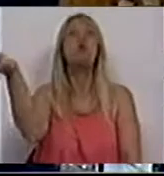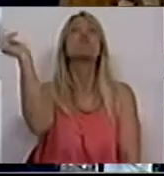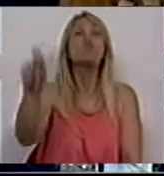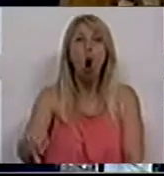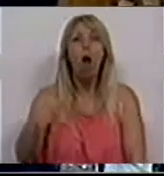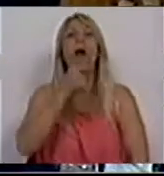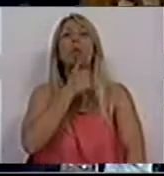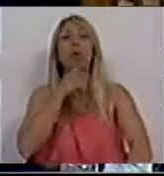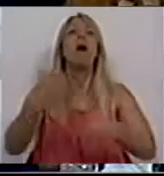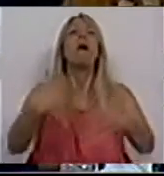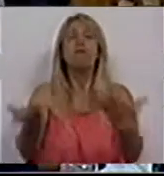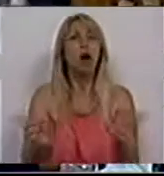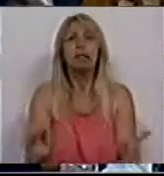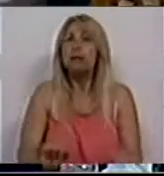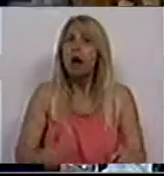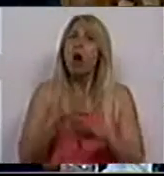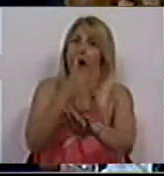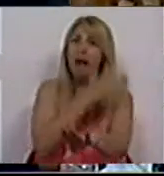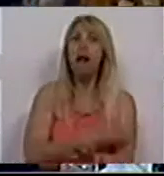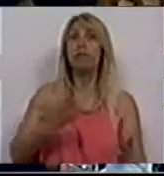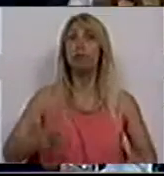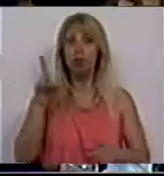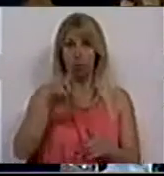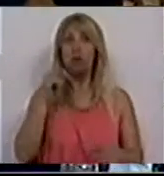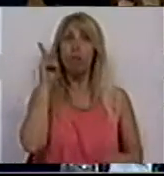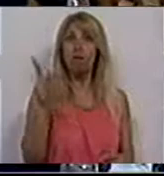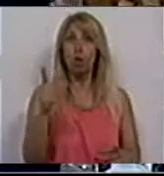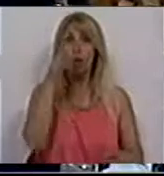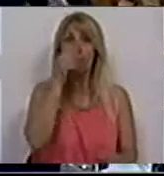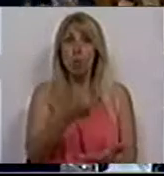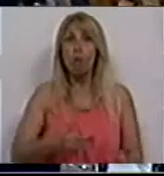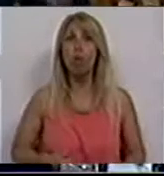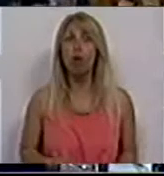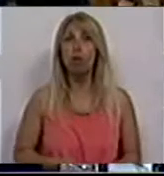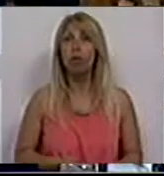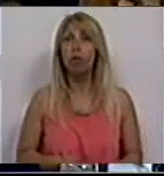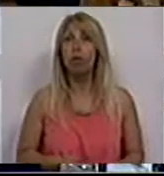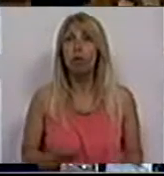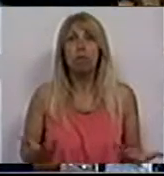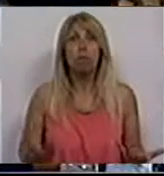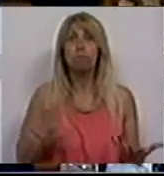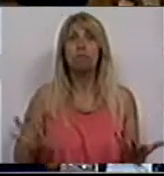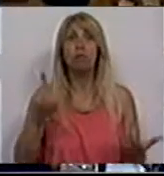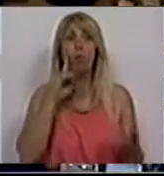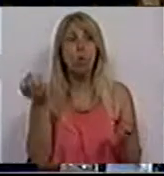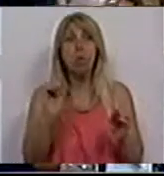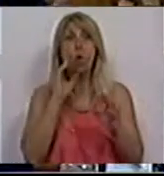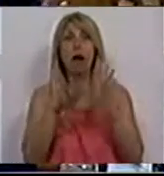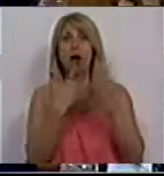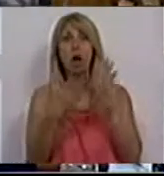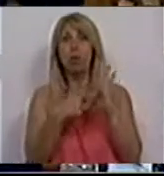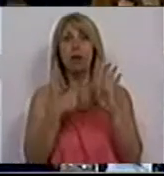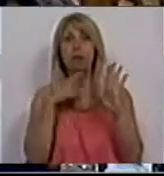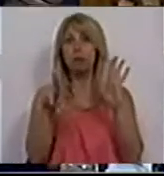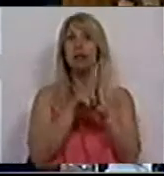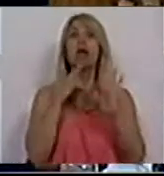mais extremas, os homicídios, mas também a violência no namoro. Vamos discutir a violência no namoro. As formas que não têm um enquadramento legal sempre do mais